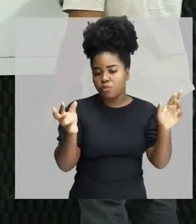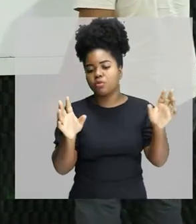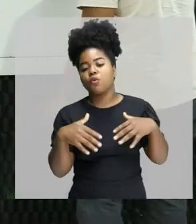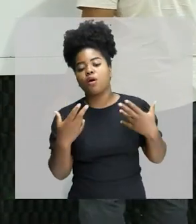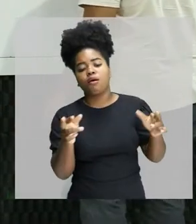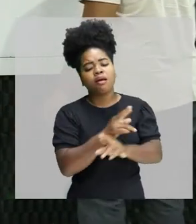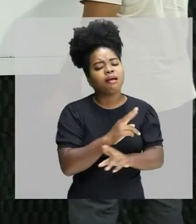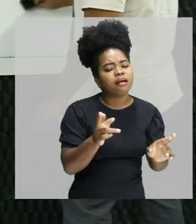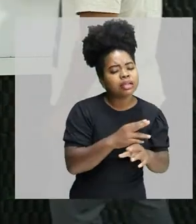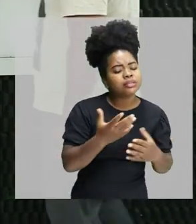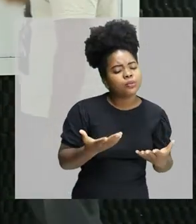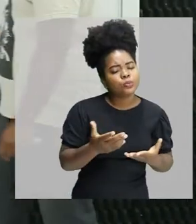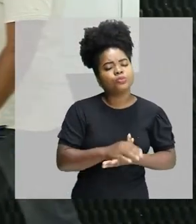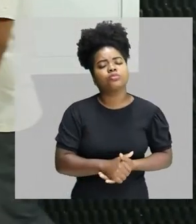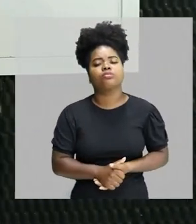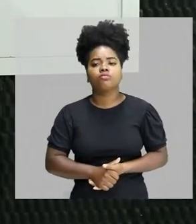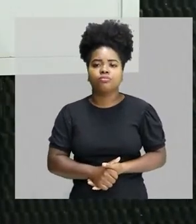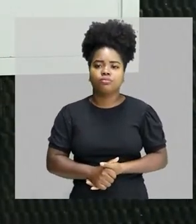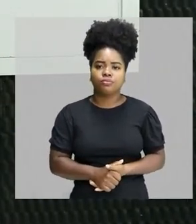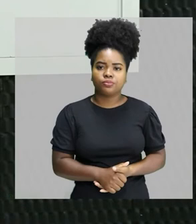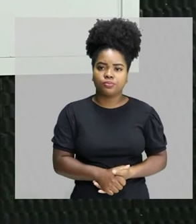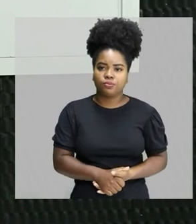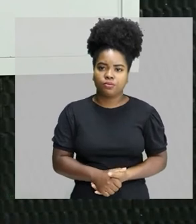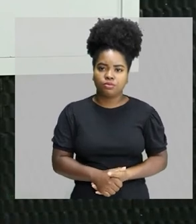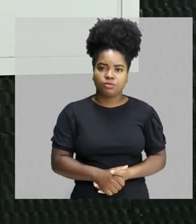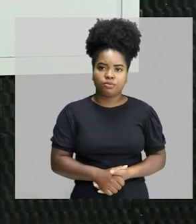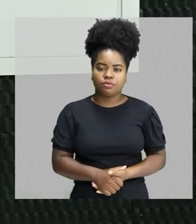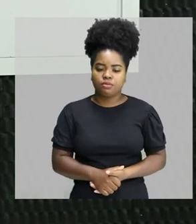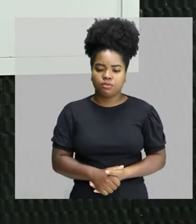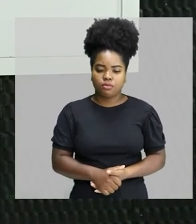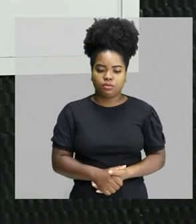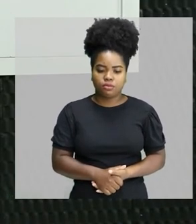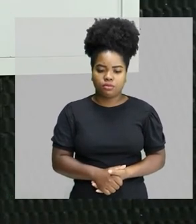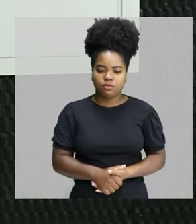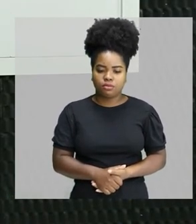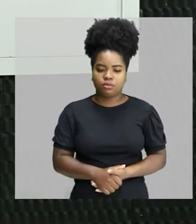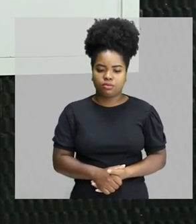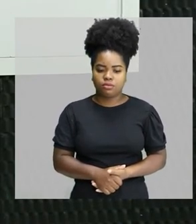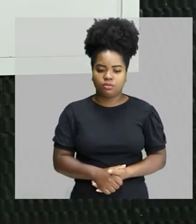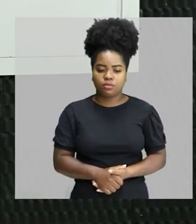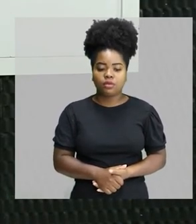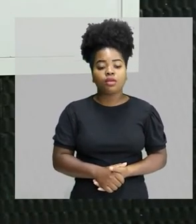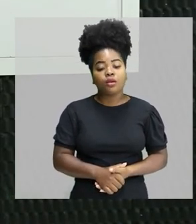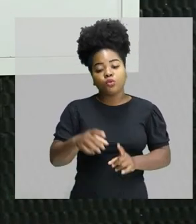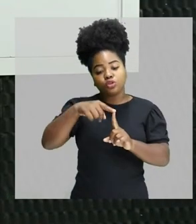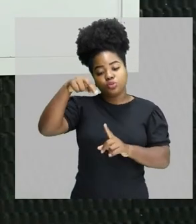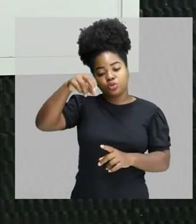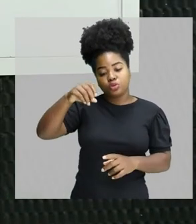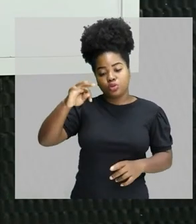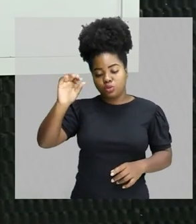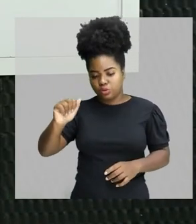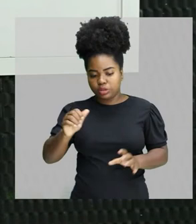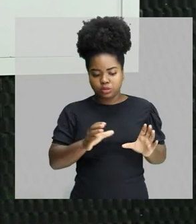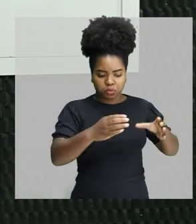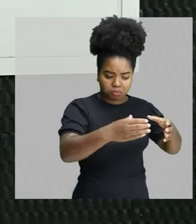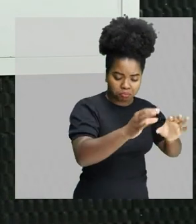musicais, ok? Com o que já foi falado aqui. Ok? Então, é o seguinte, as notas musicais, elas estão